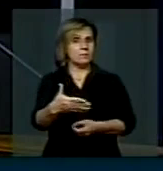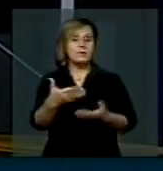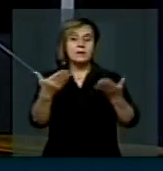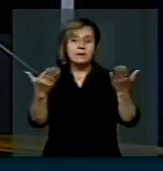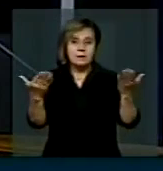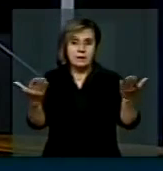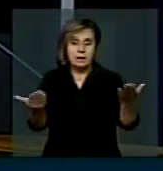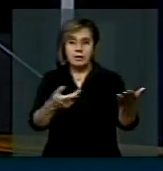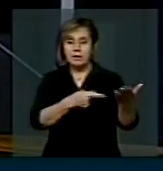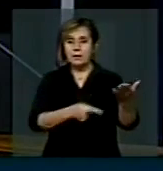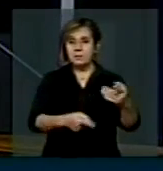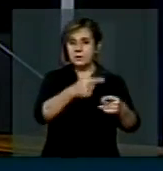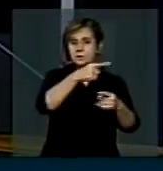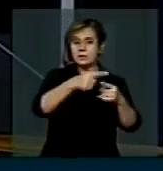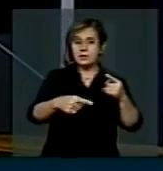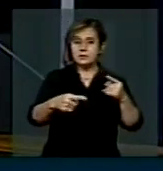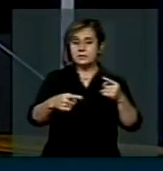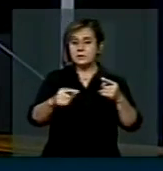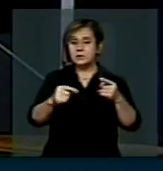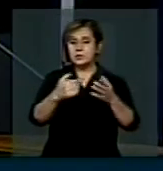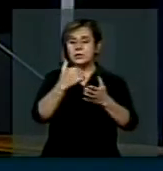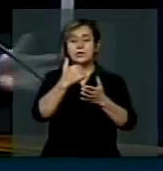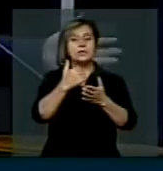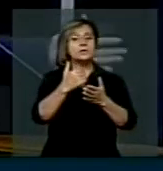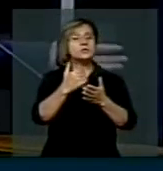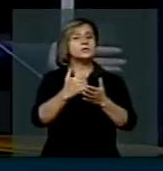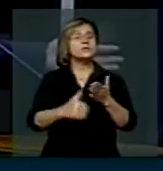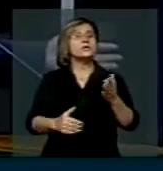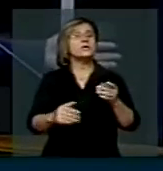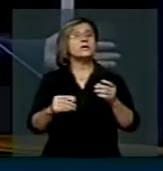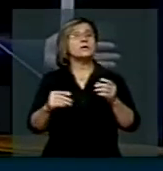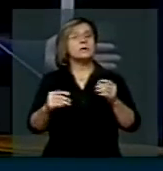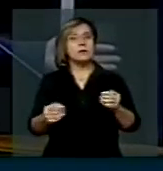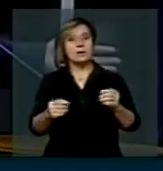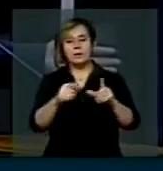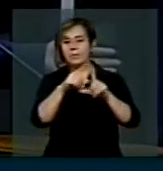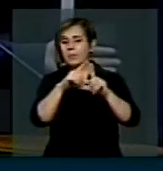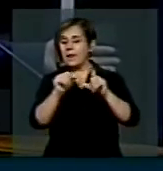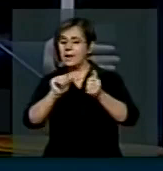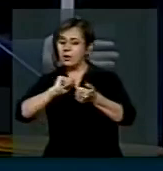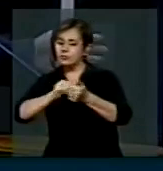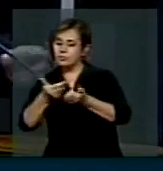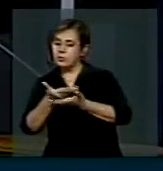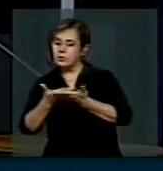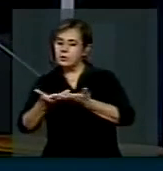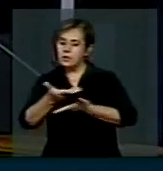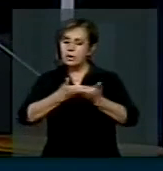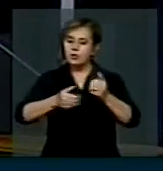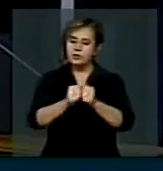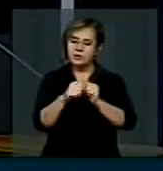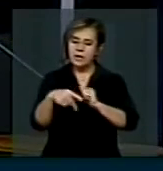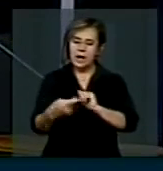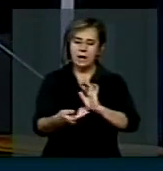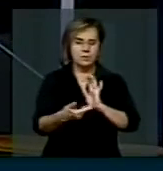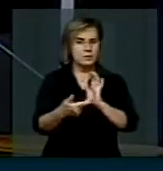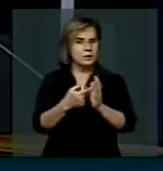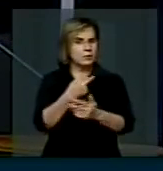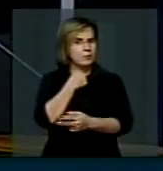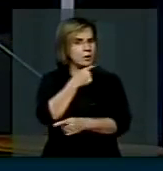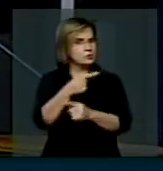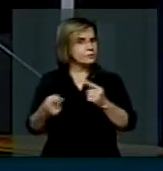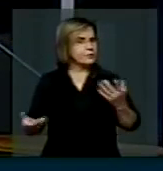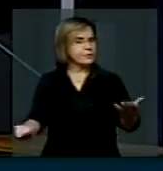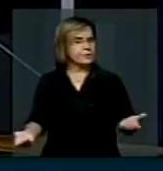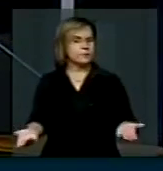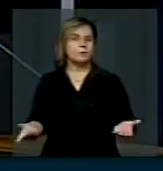tira a autoridade do Planalto de estabelecer negociações aqui com a Casa. Então por isso ele é absurdo e